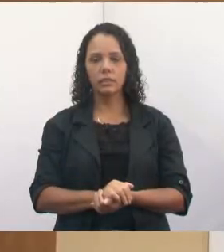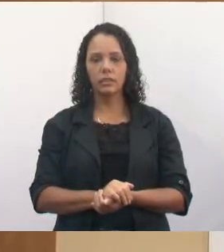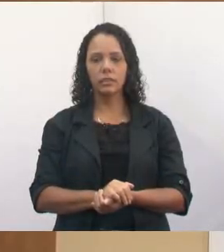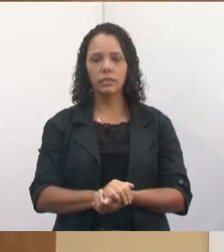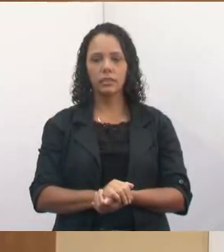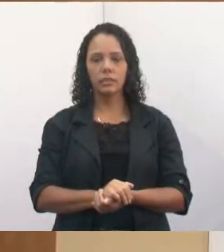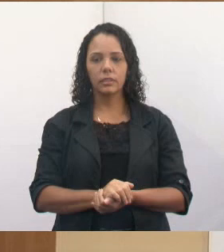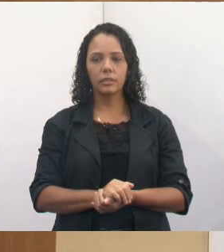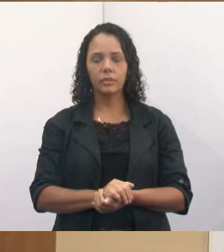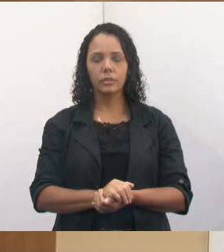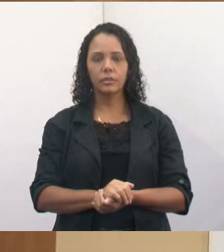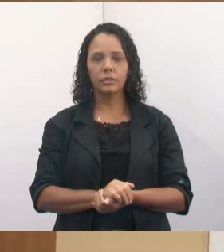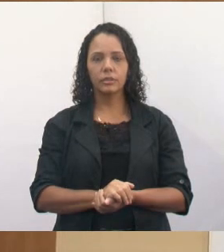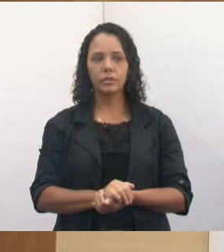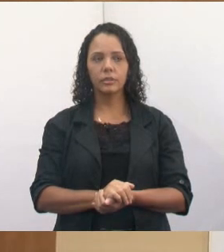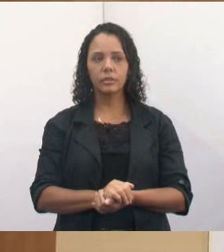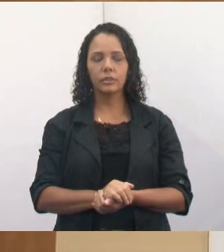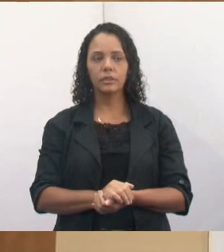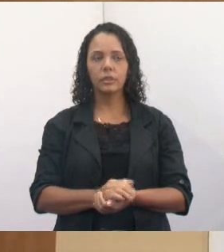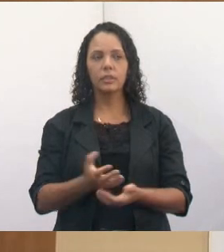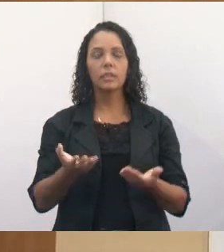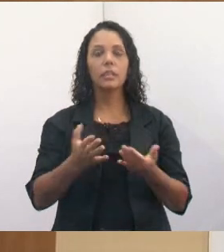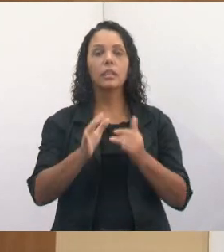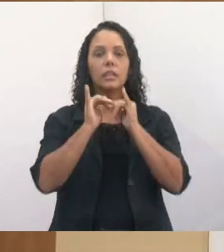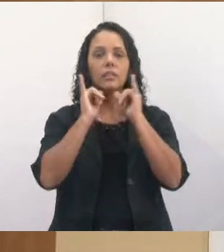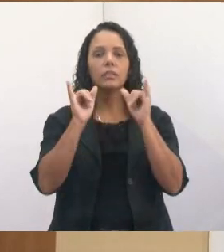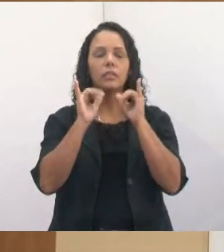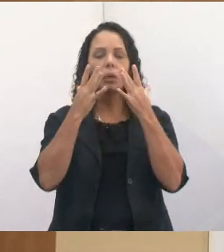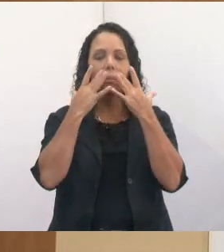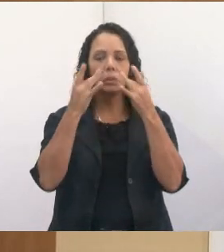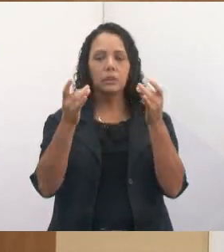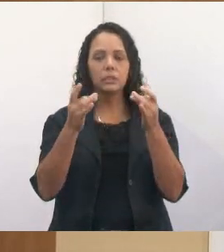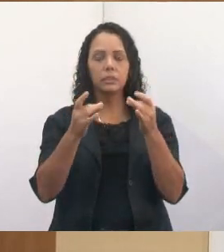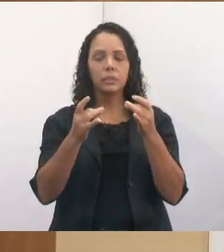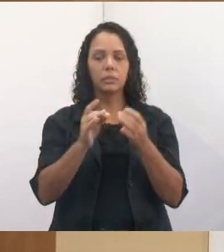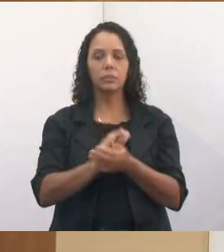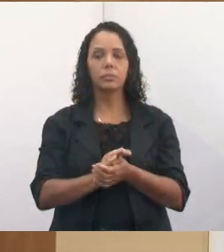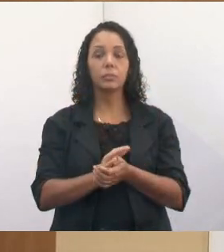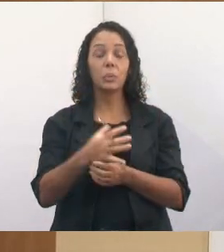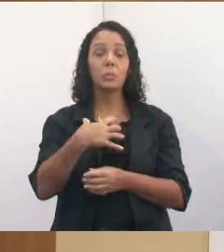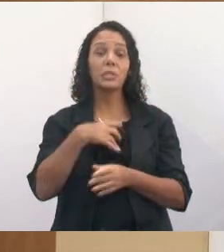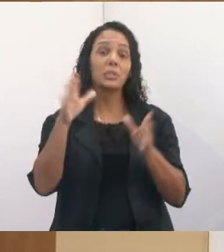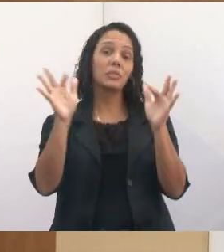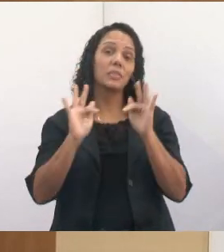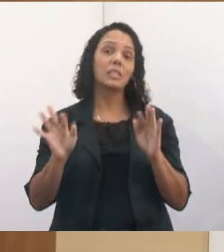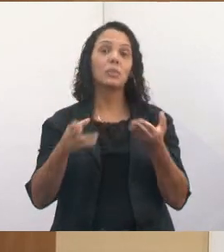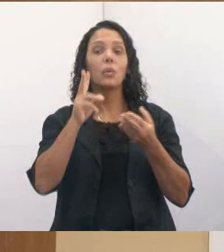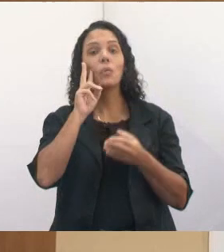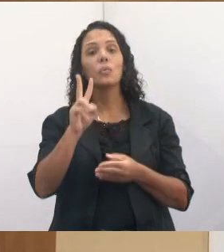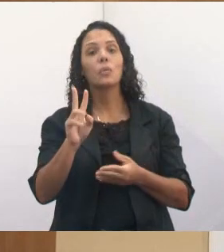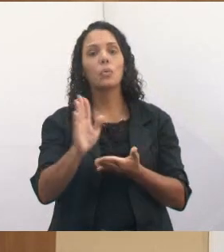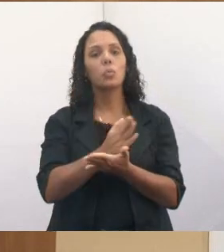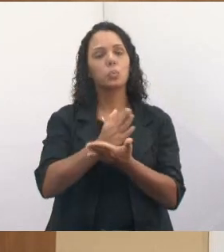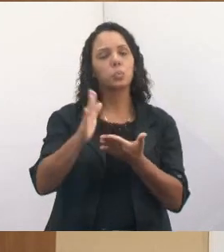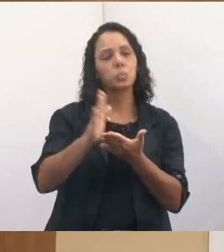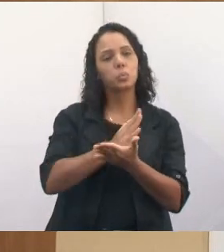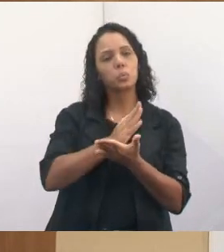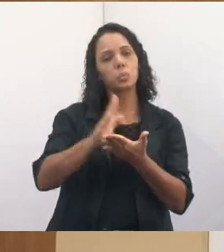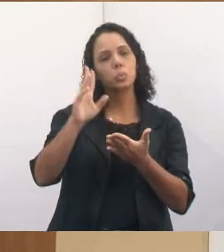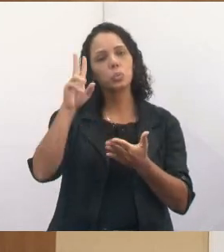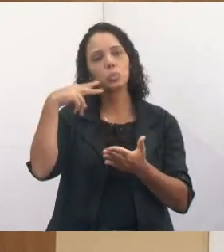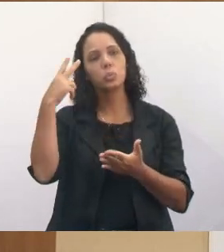Eu queria fazer uma observação aqui, começando na minha fala, que eu fico muito feliz quando eu vejo alguns vereadores conseguindo